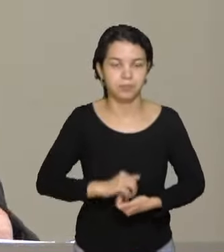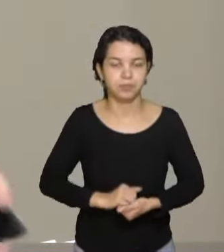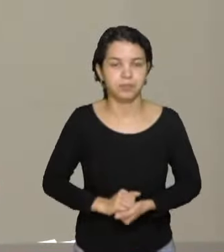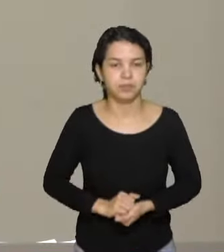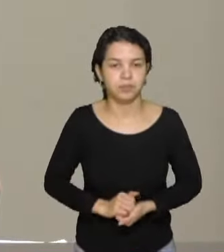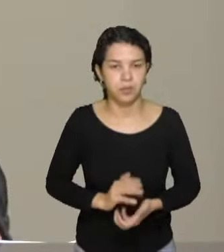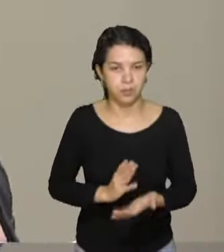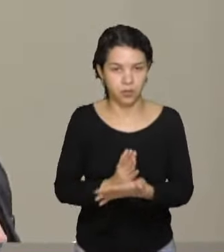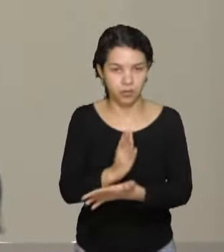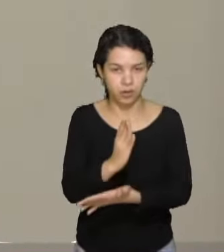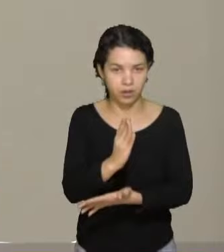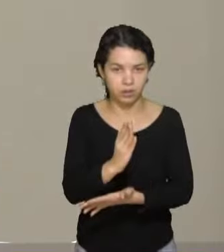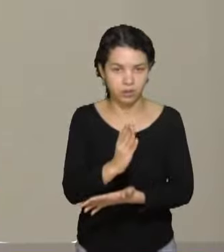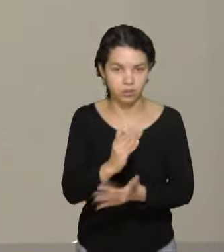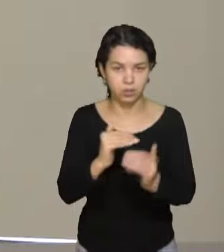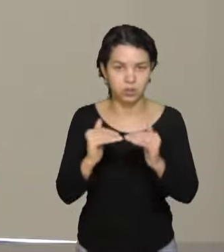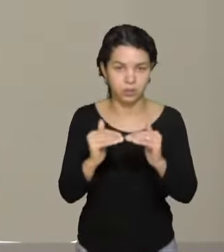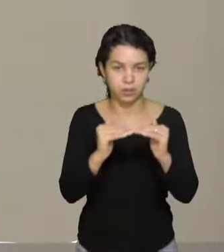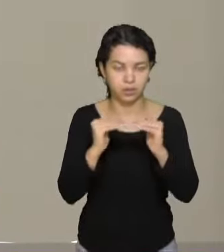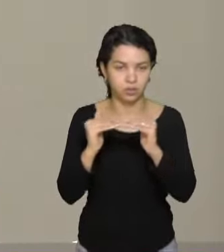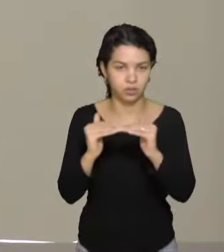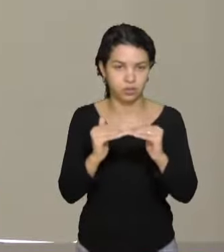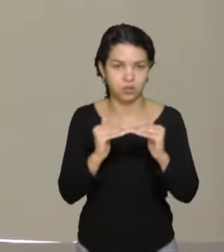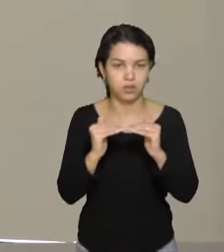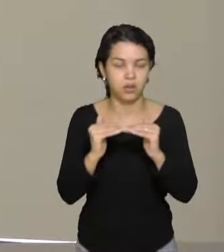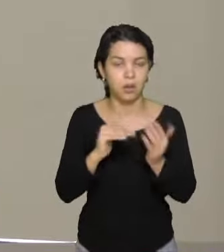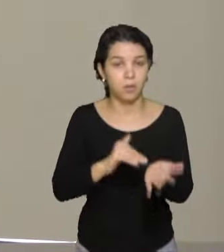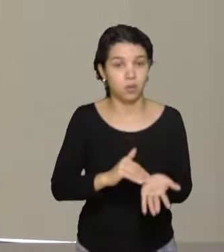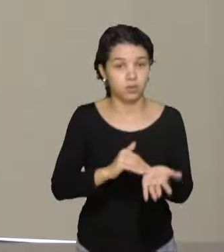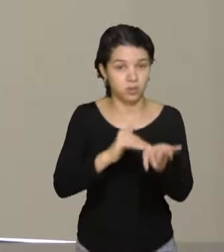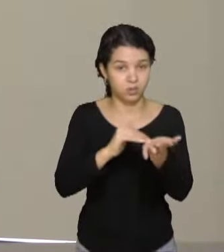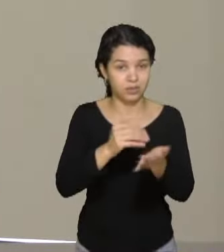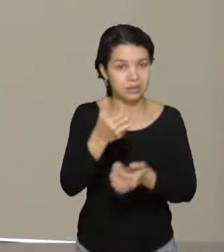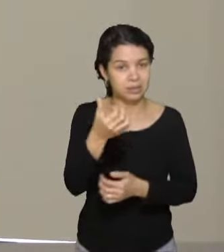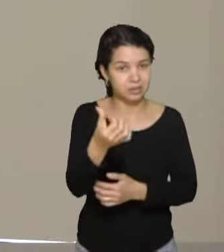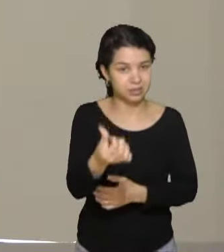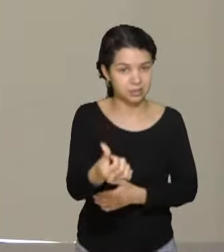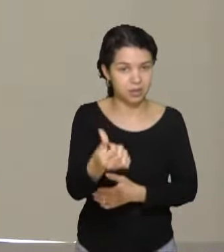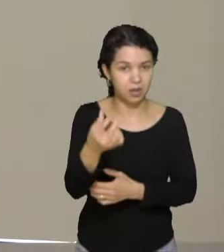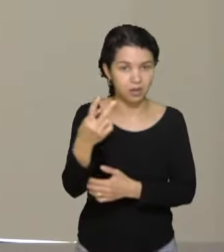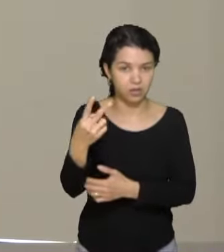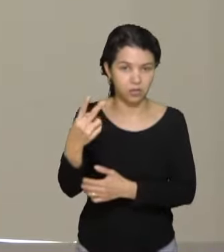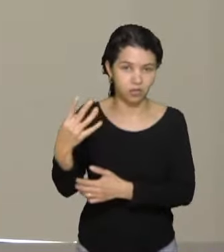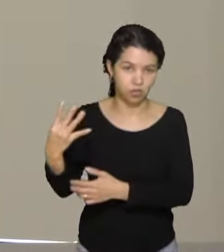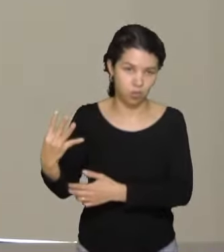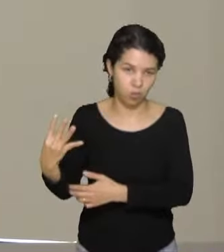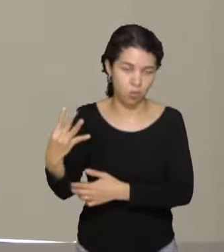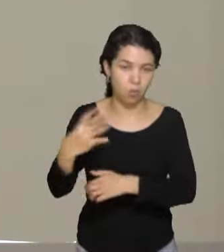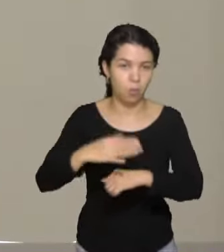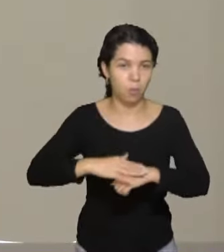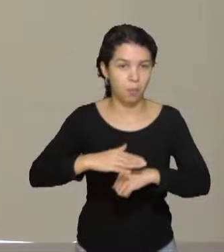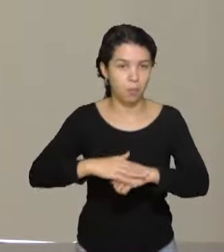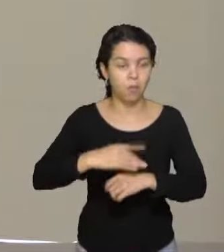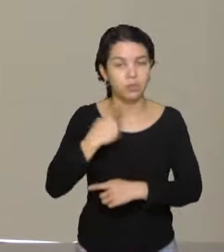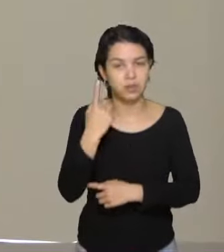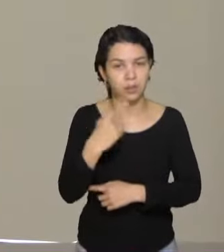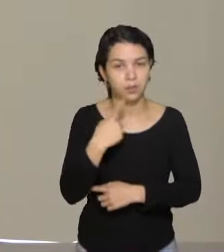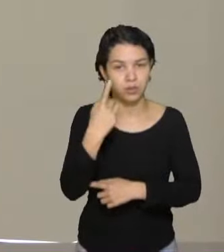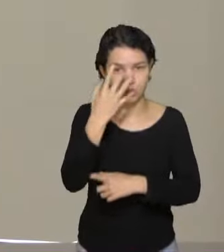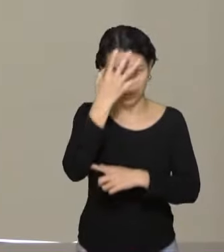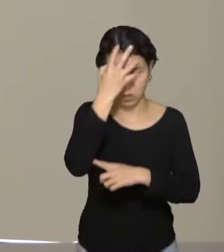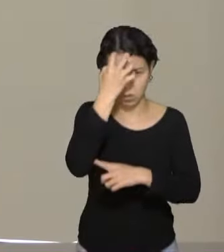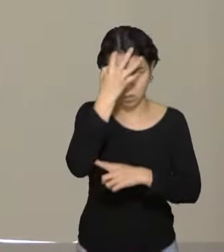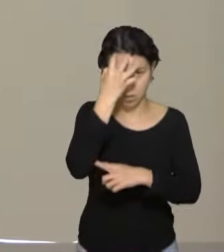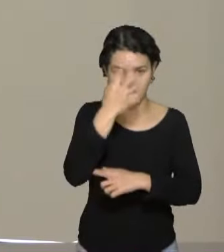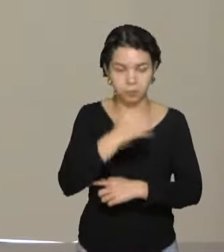aprovado por unanimidade. Moção 624, autor, deputado Ismael dos